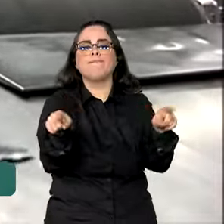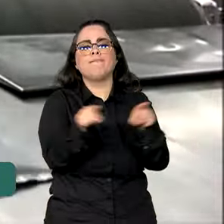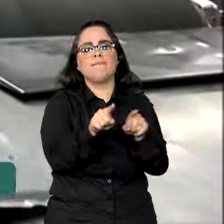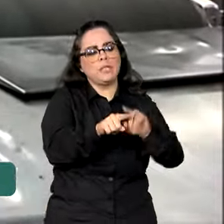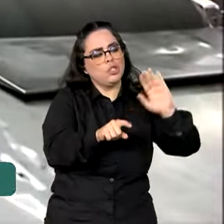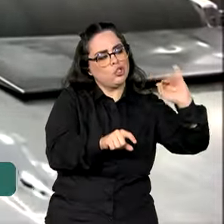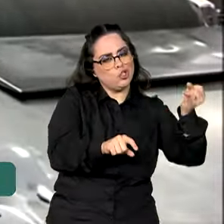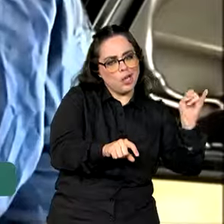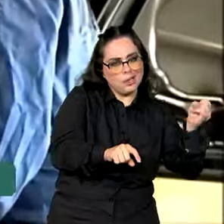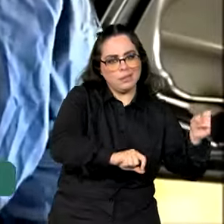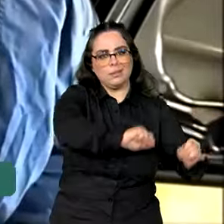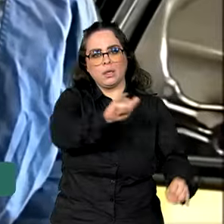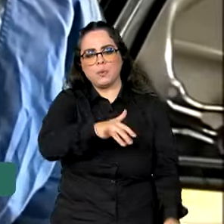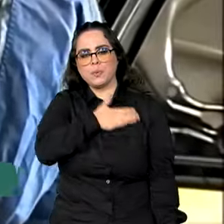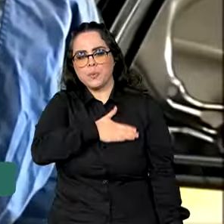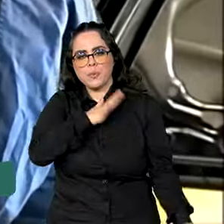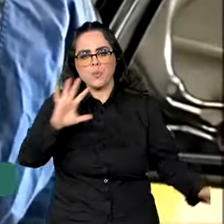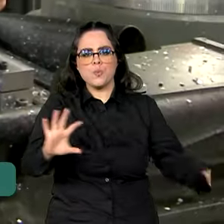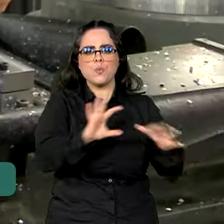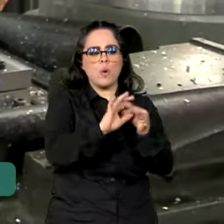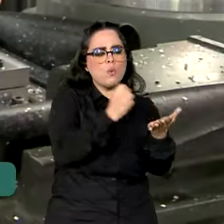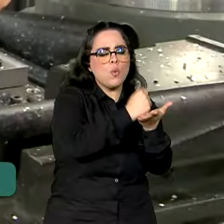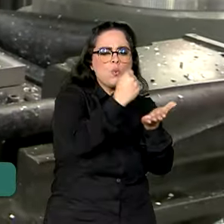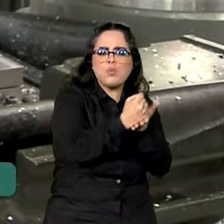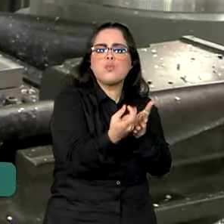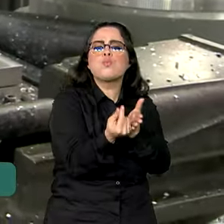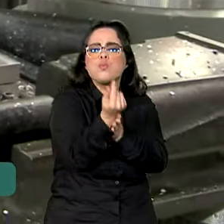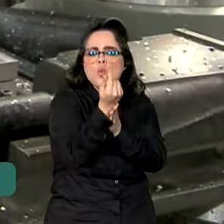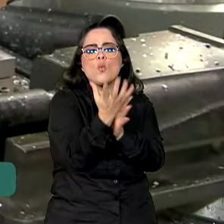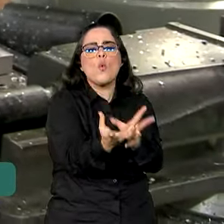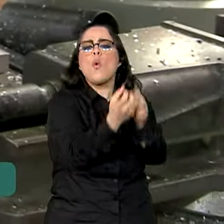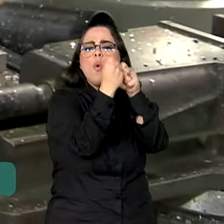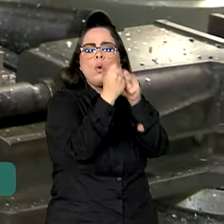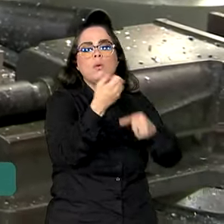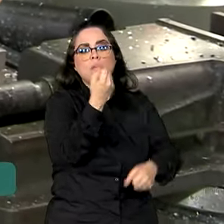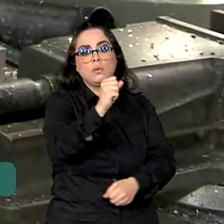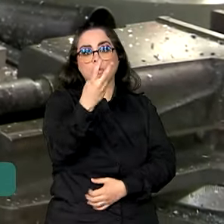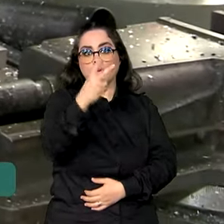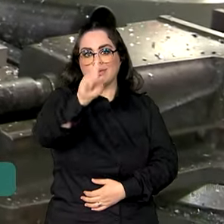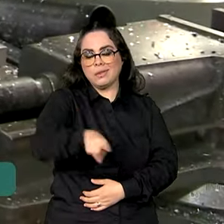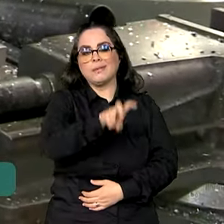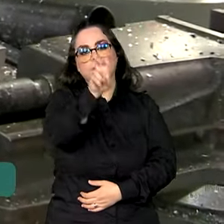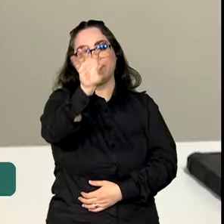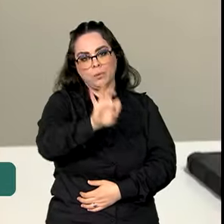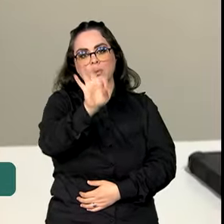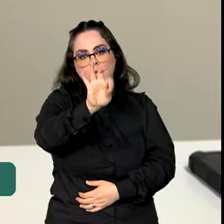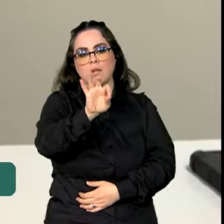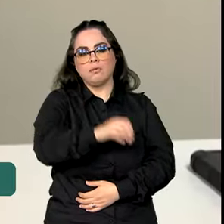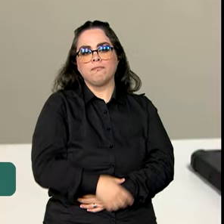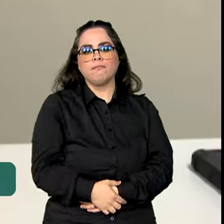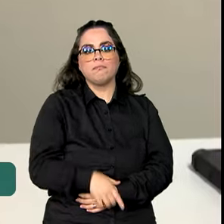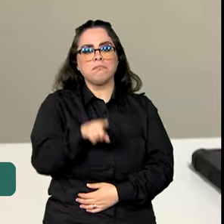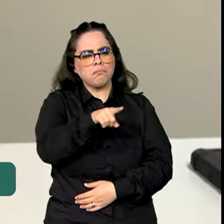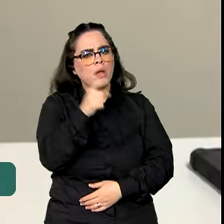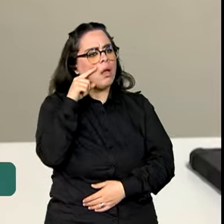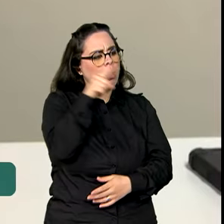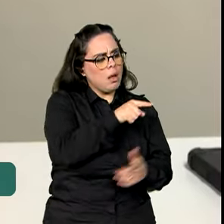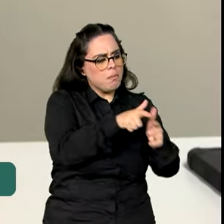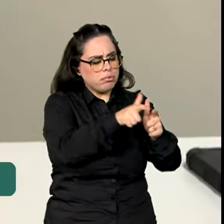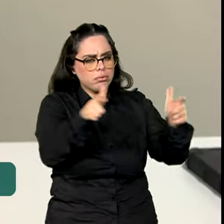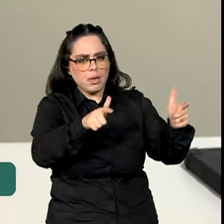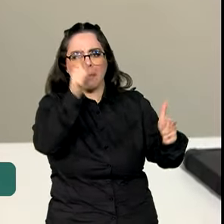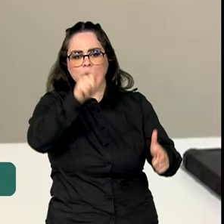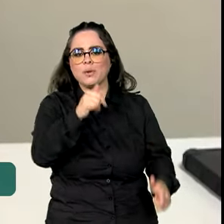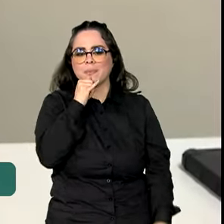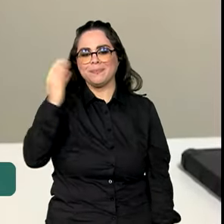janeiro a agosto, o número de contratações aumentou 82,5%, o que permite que pessoas